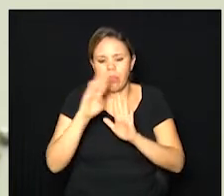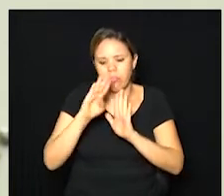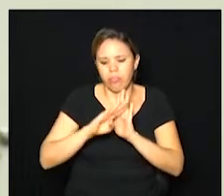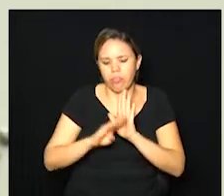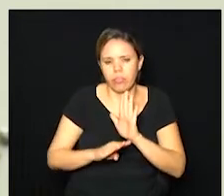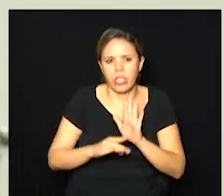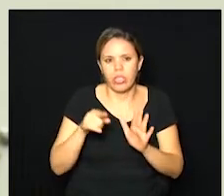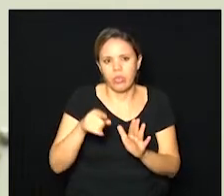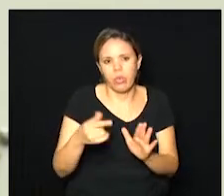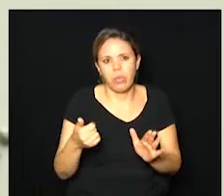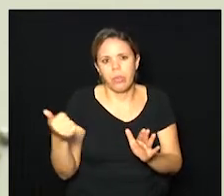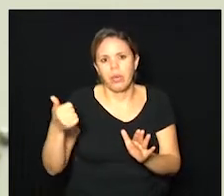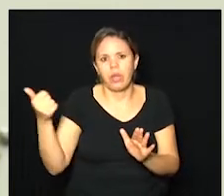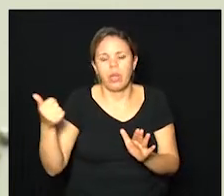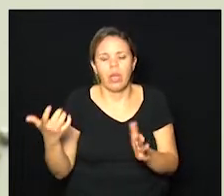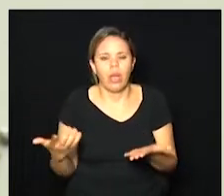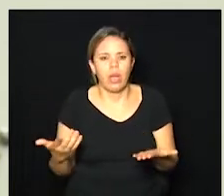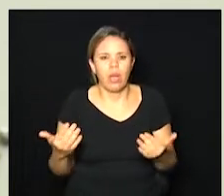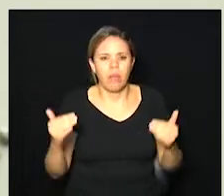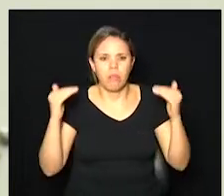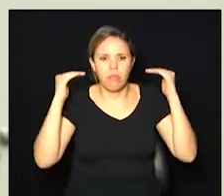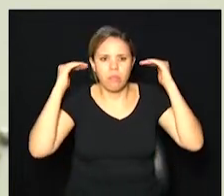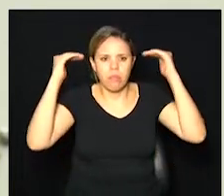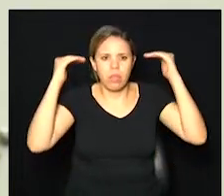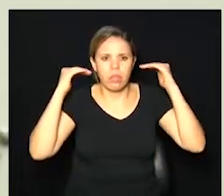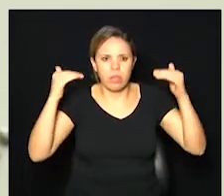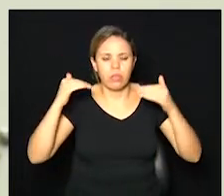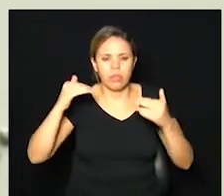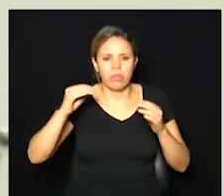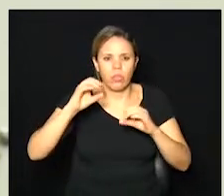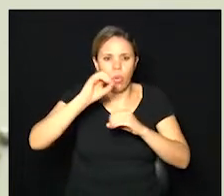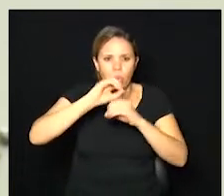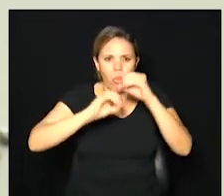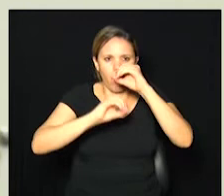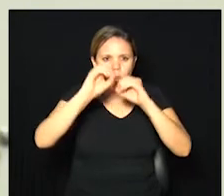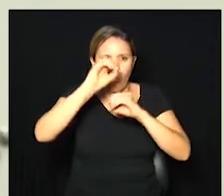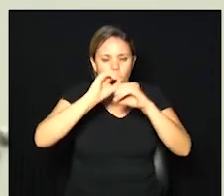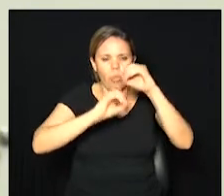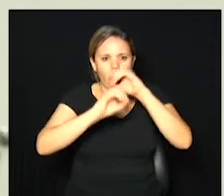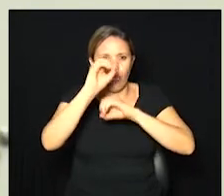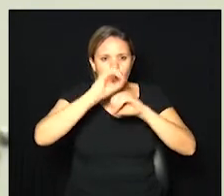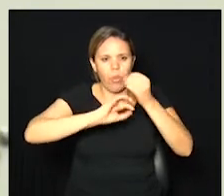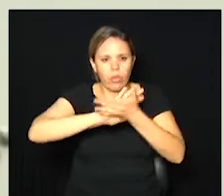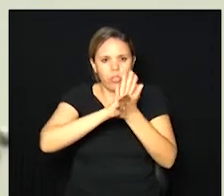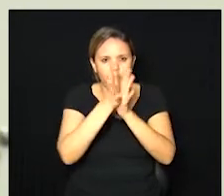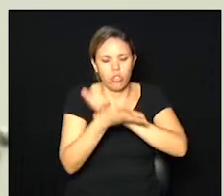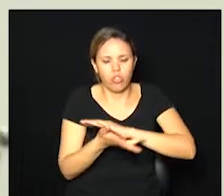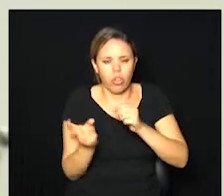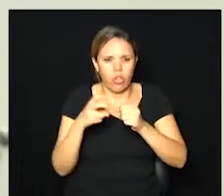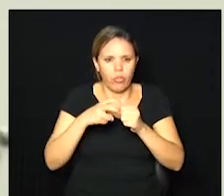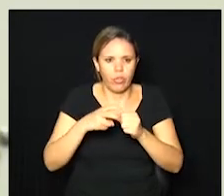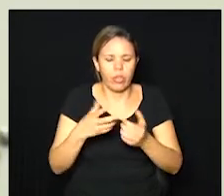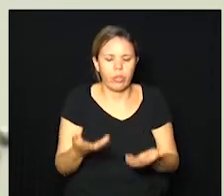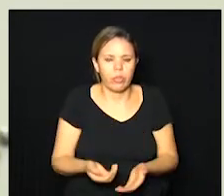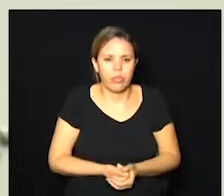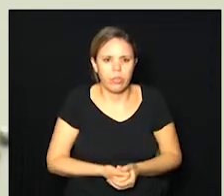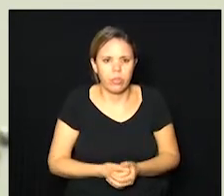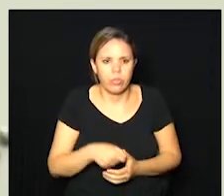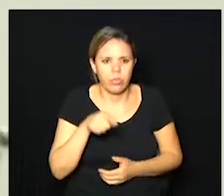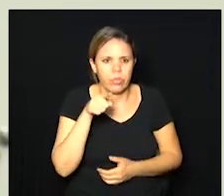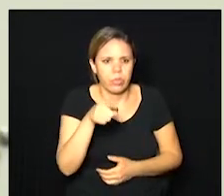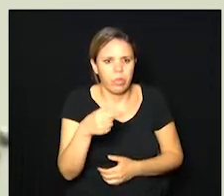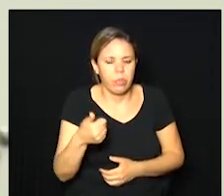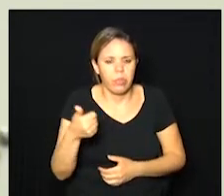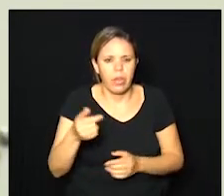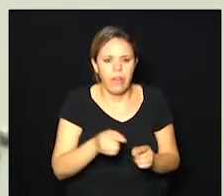combate quem dá é a infantaria são as células que vão lá e fagocitam e destrói o vírus diretamente e você nessa